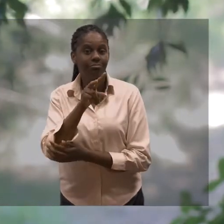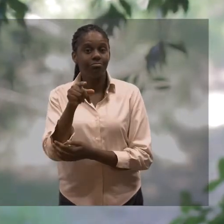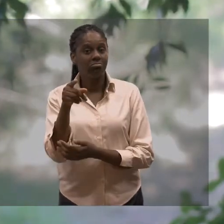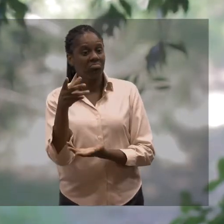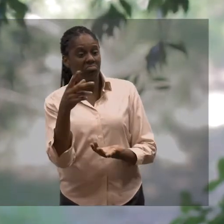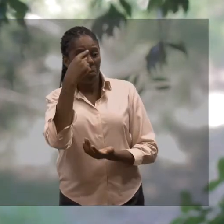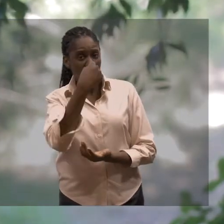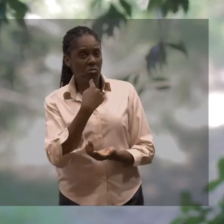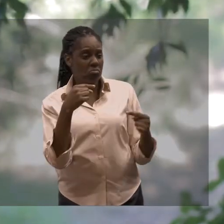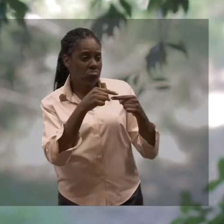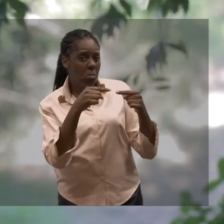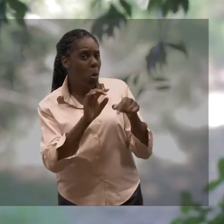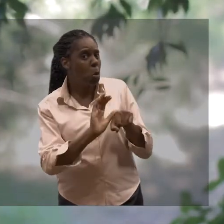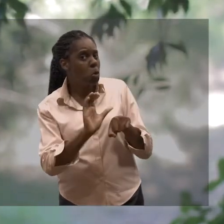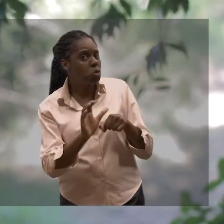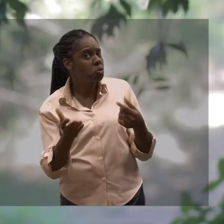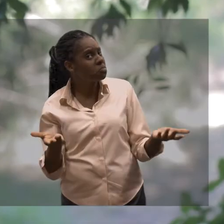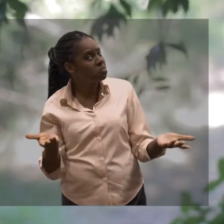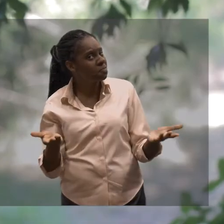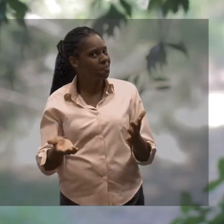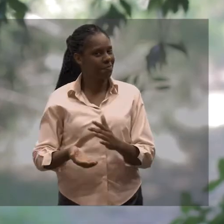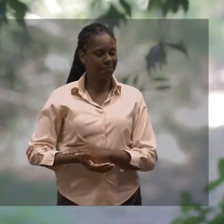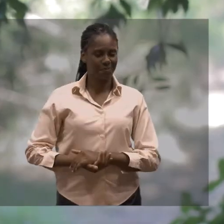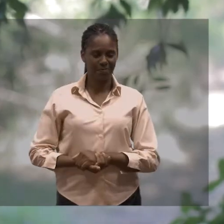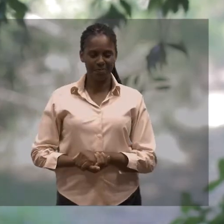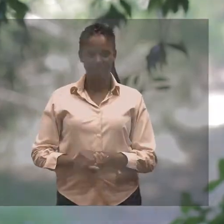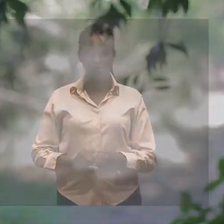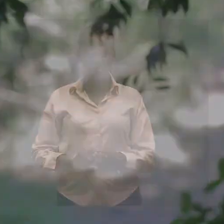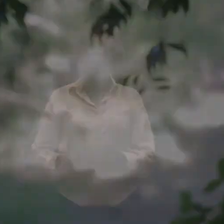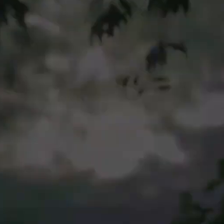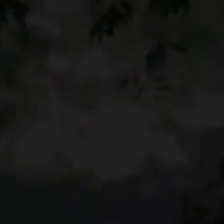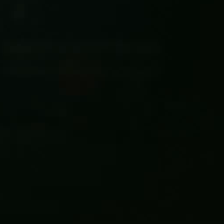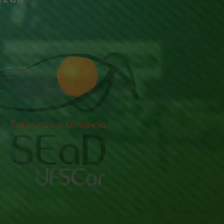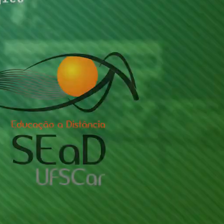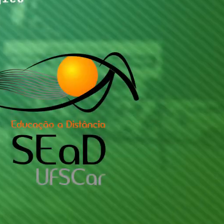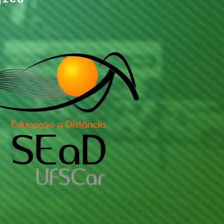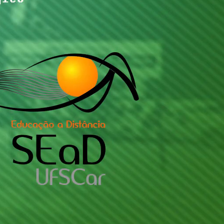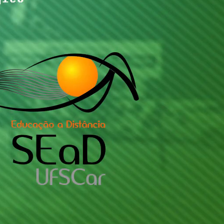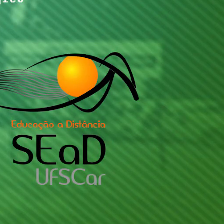desde o laboratório a estruturas de campo, para você que tem esse tipo de perfil.